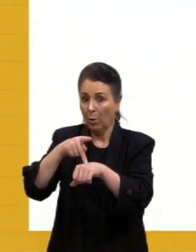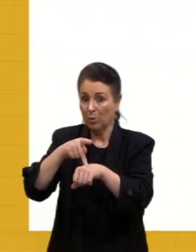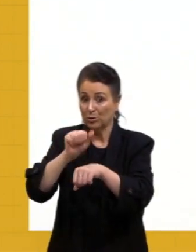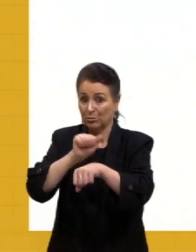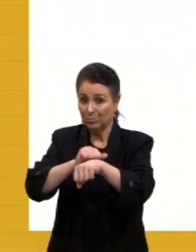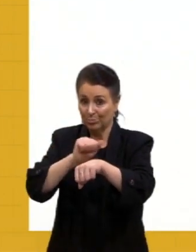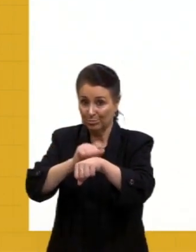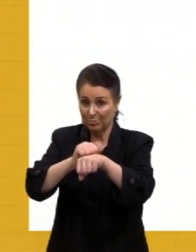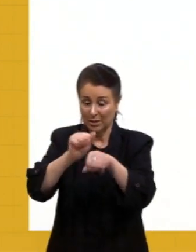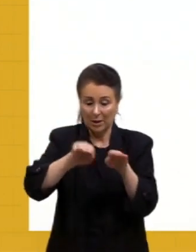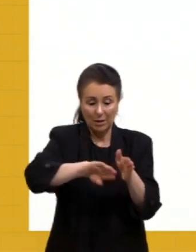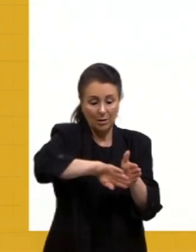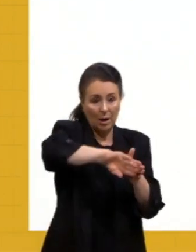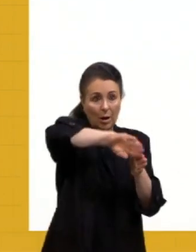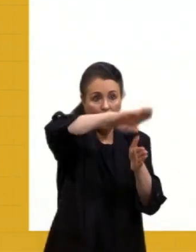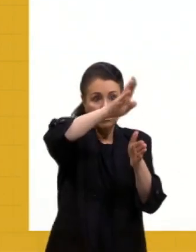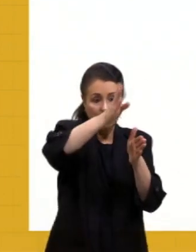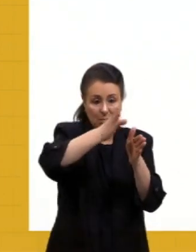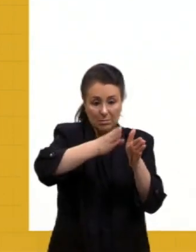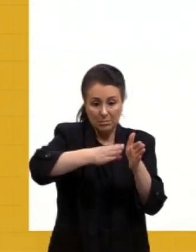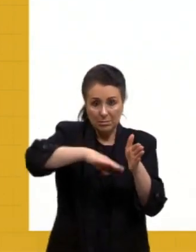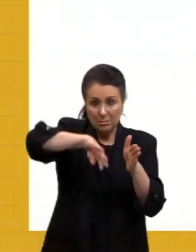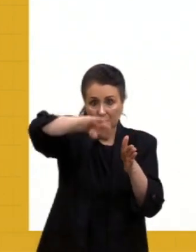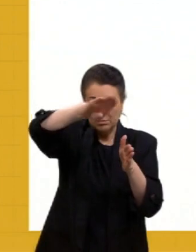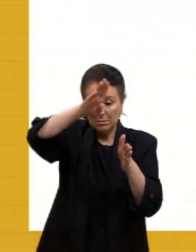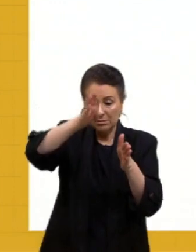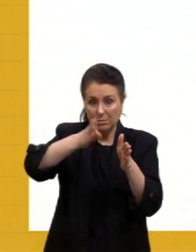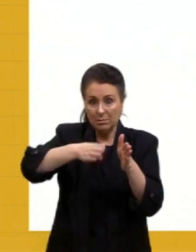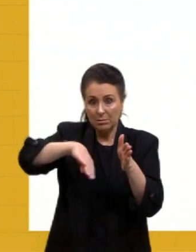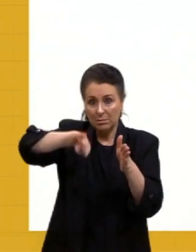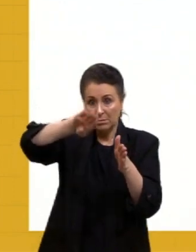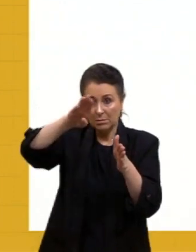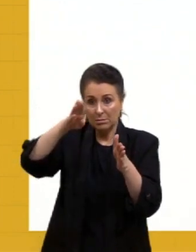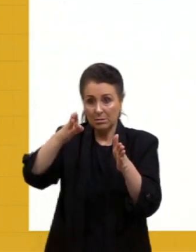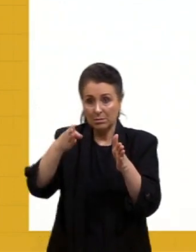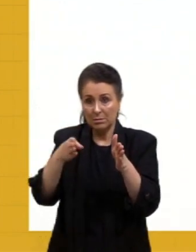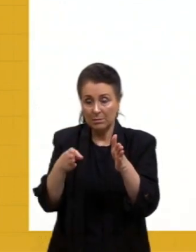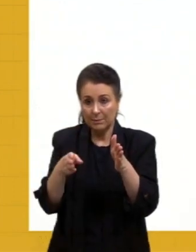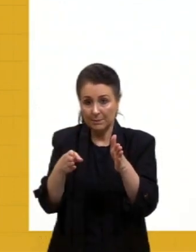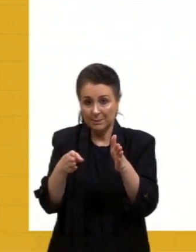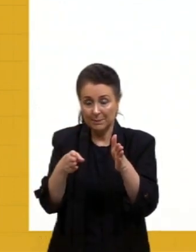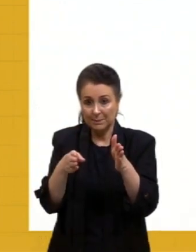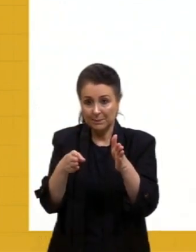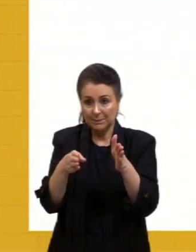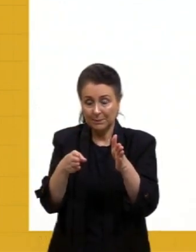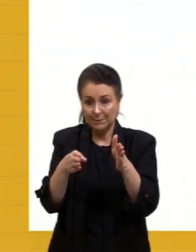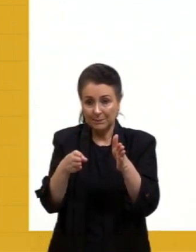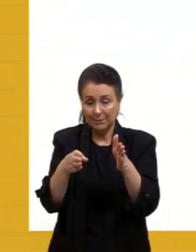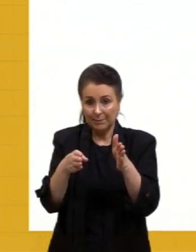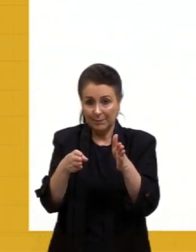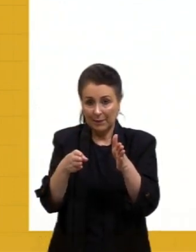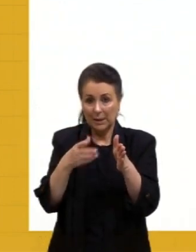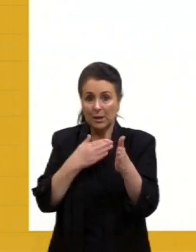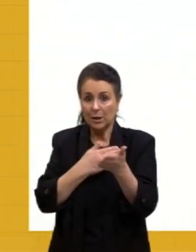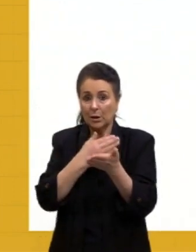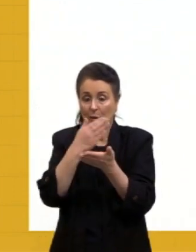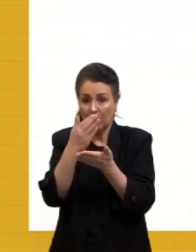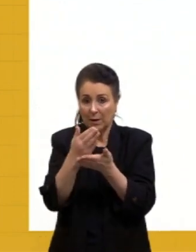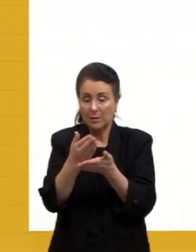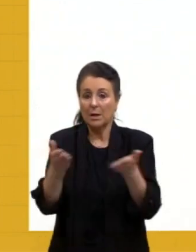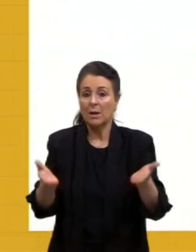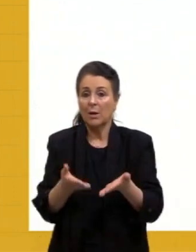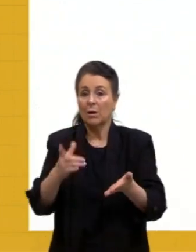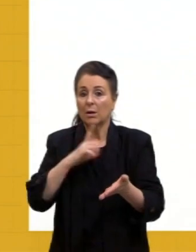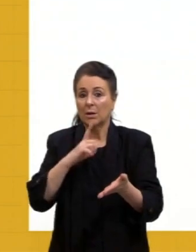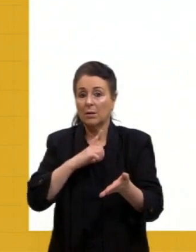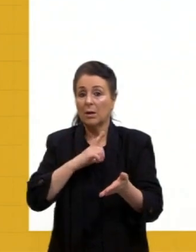cadeias... dessas cadeias montanhosas. E aí agora nós vamos